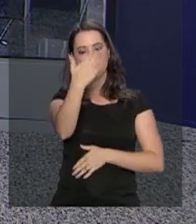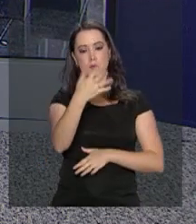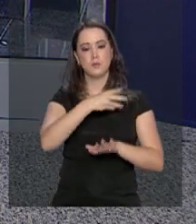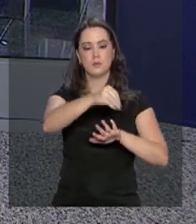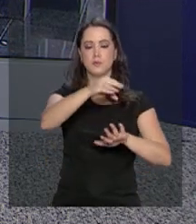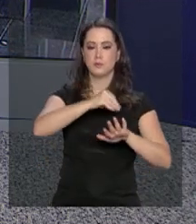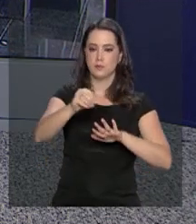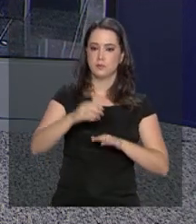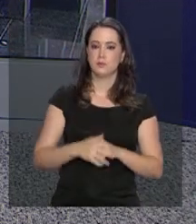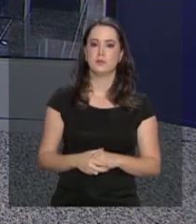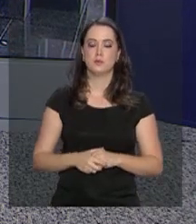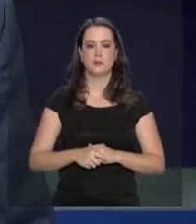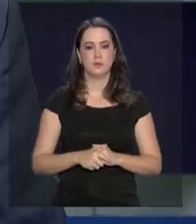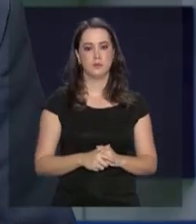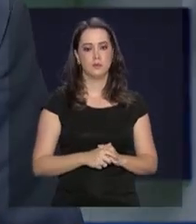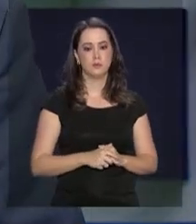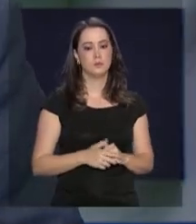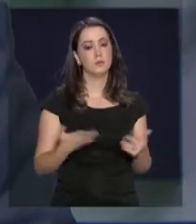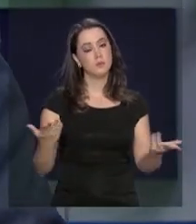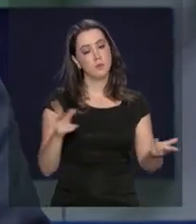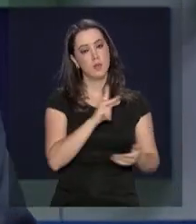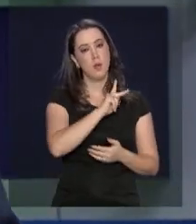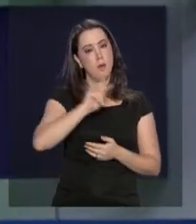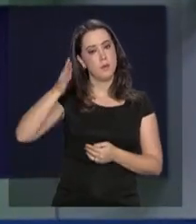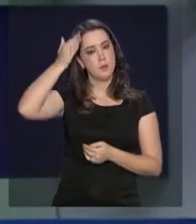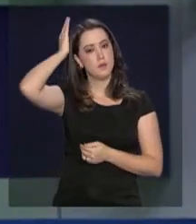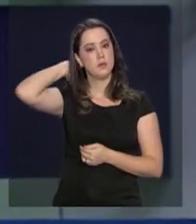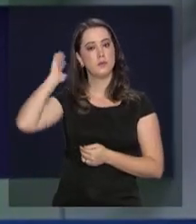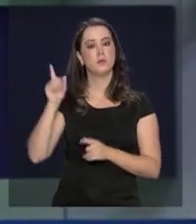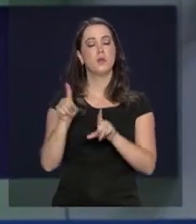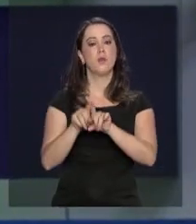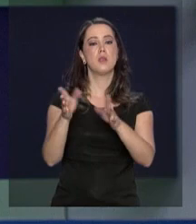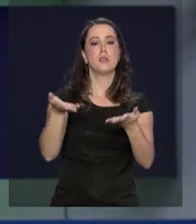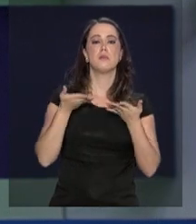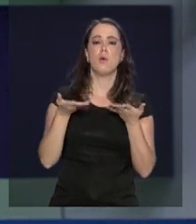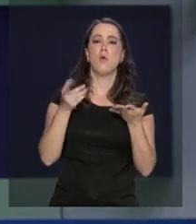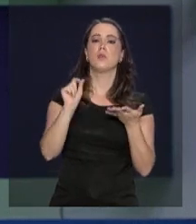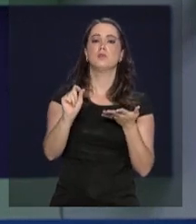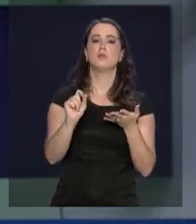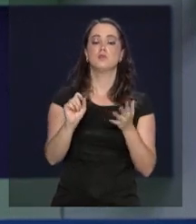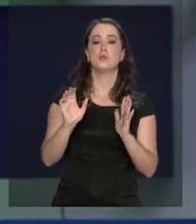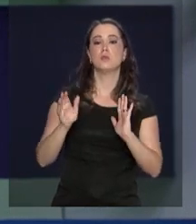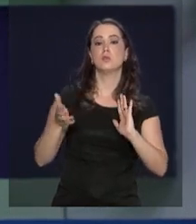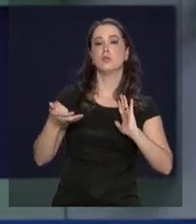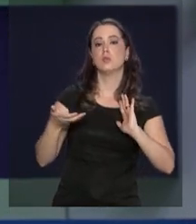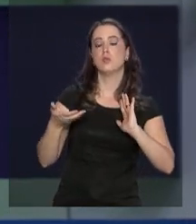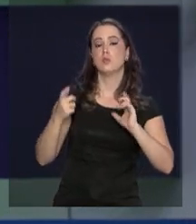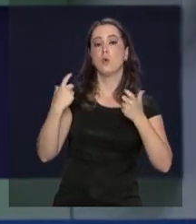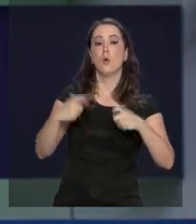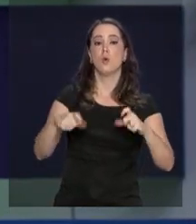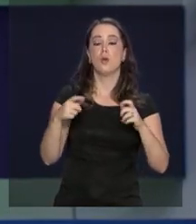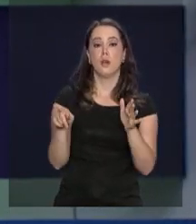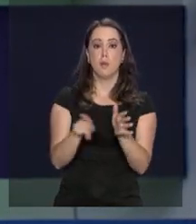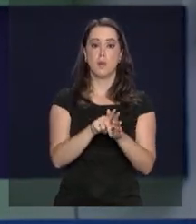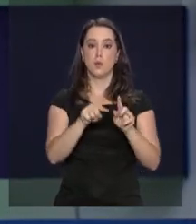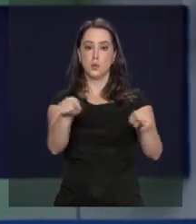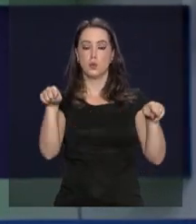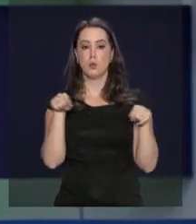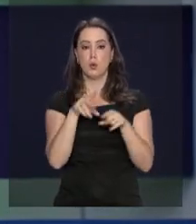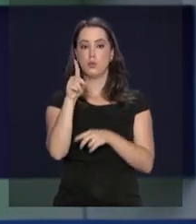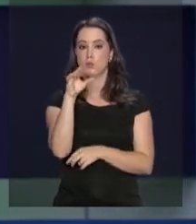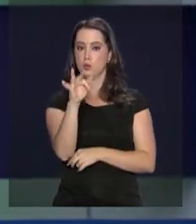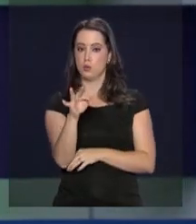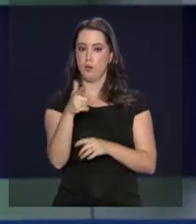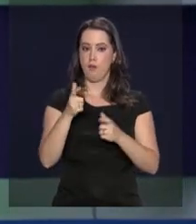obrigado pelas informações. O presidente Michel Temer recebeu hoje da Câmara de Dirigentes Logistas do Distrito Federal